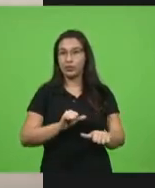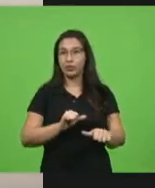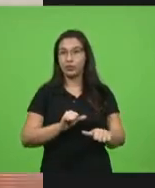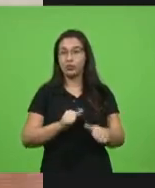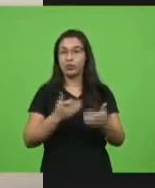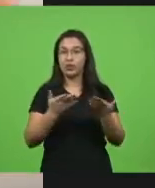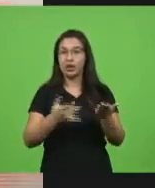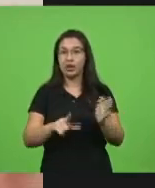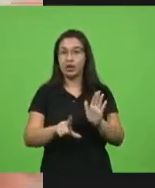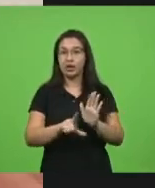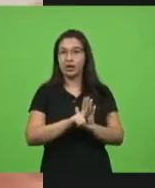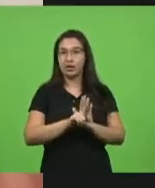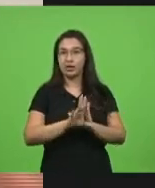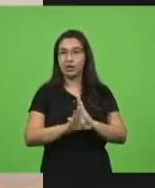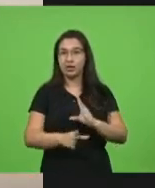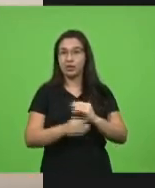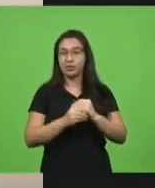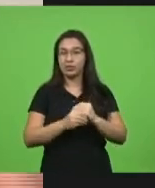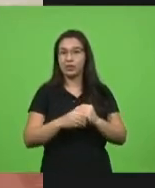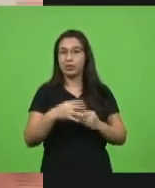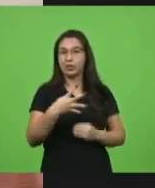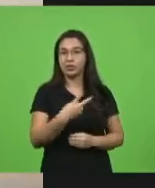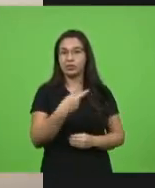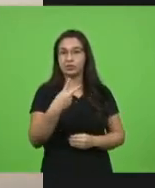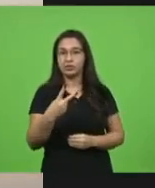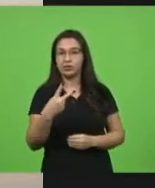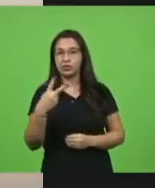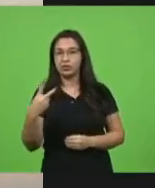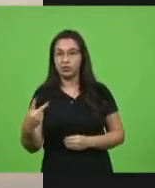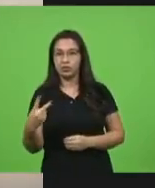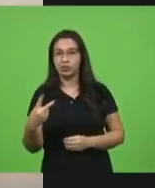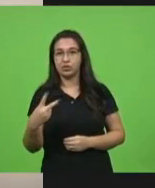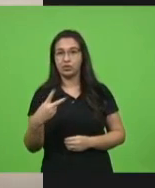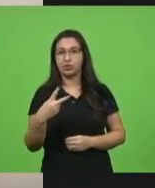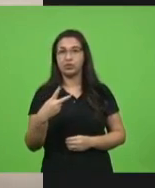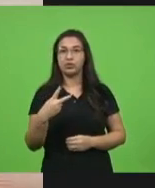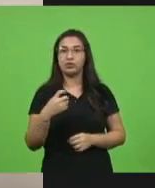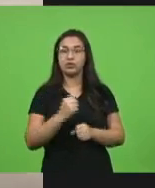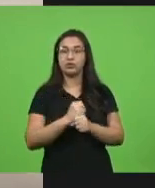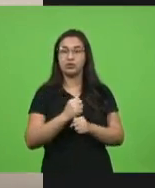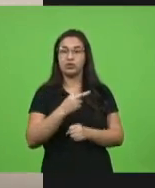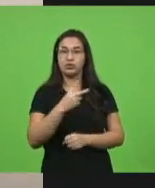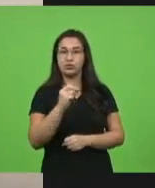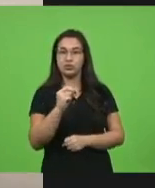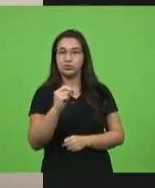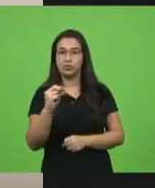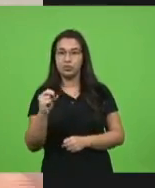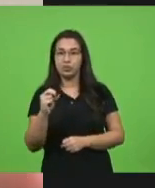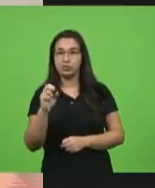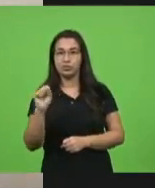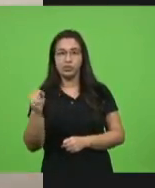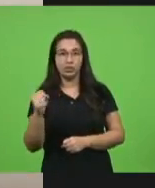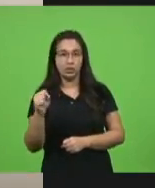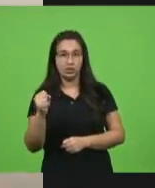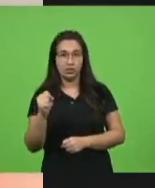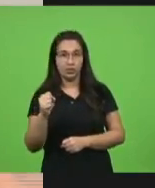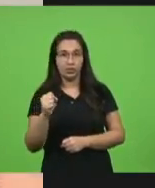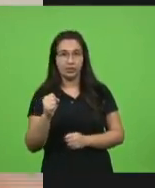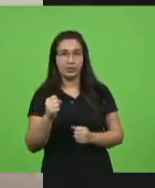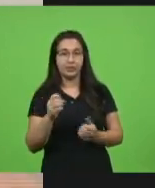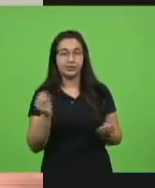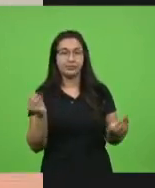complementar 422-2008, que institui o programa